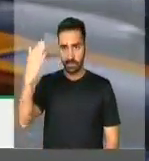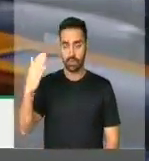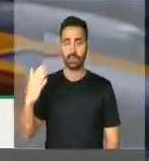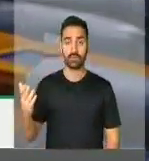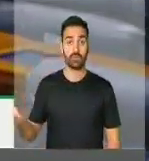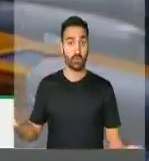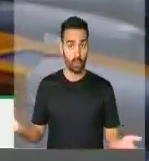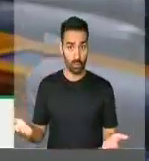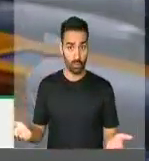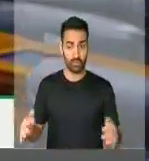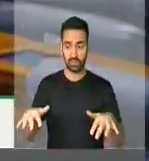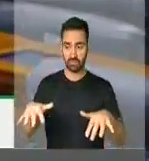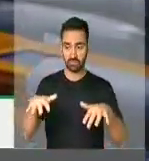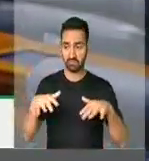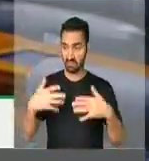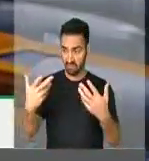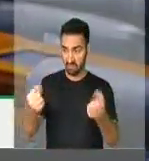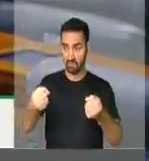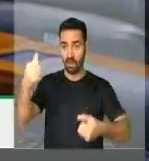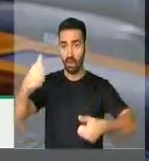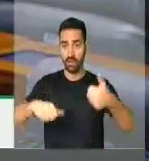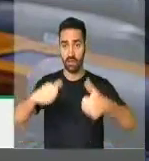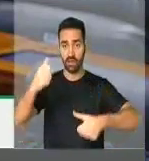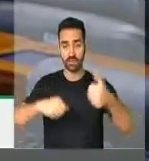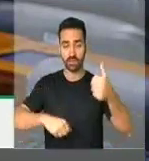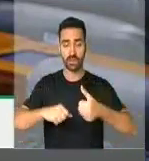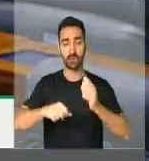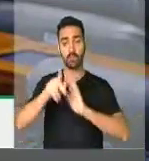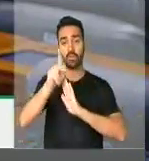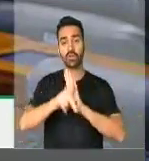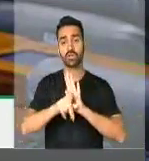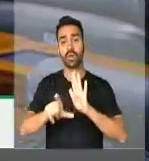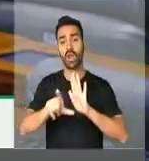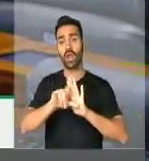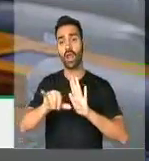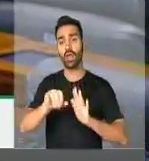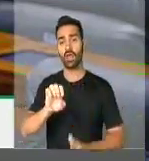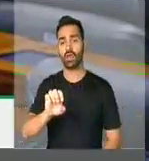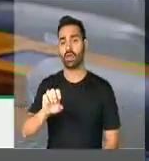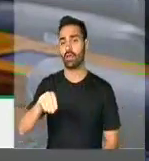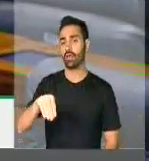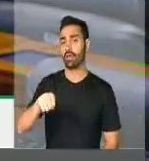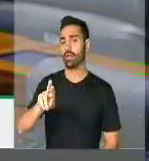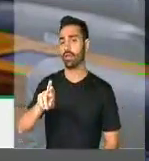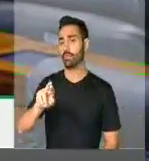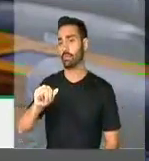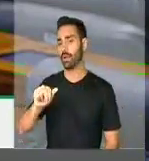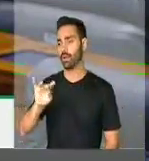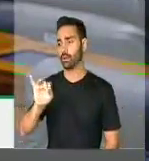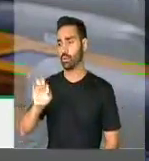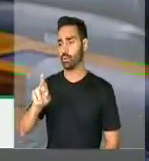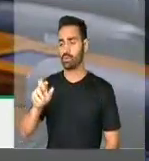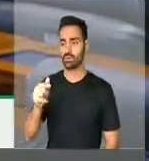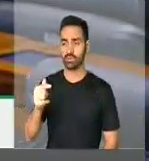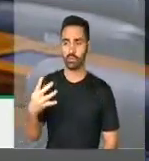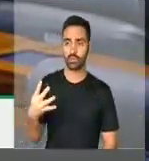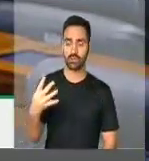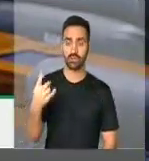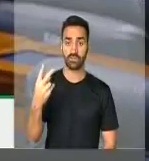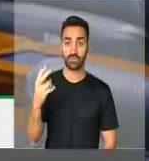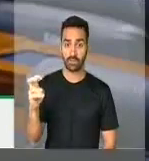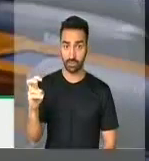analisar o projeto de lei da Embratur 7425 a respeito do capital